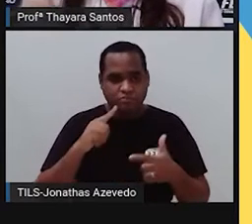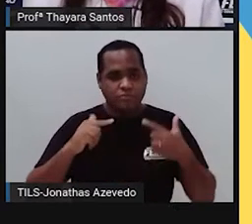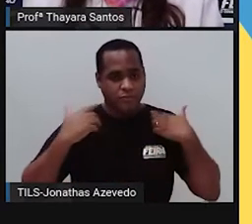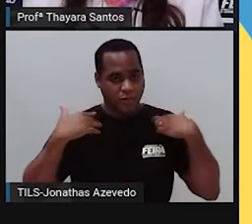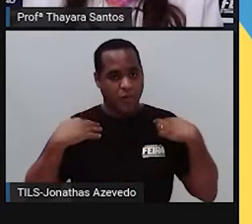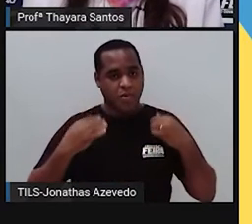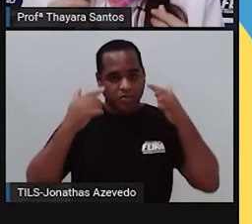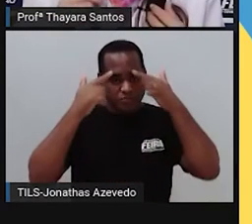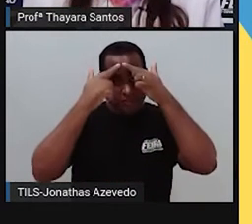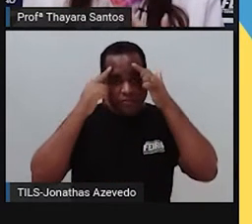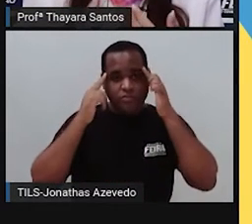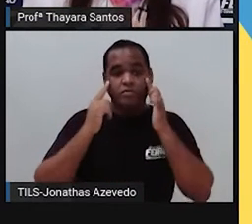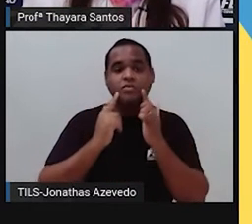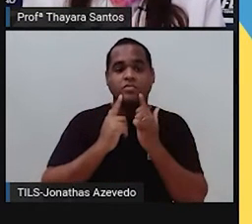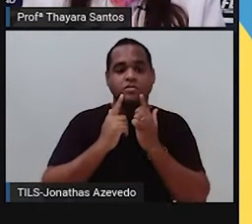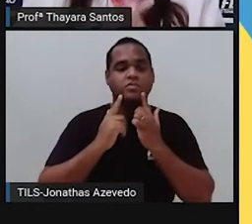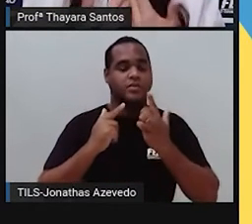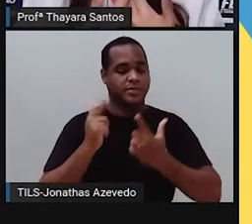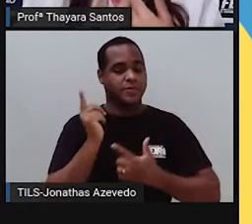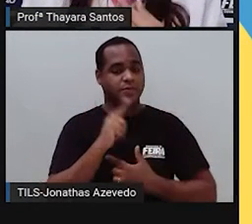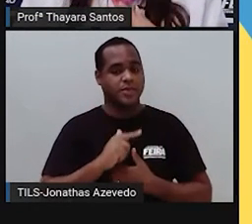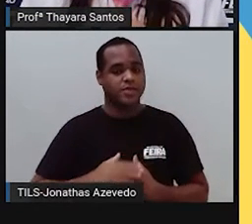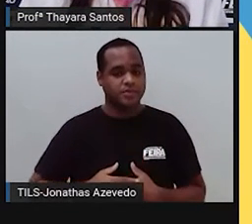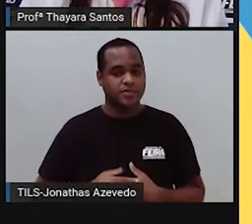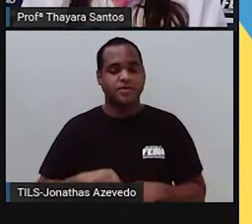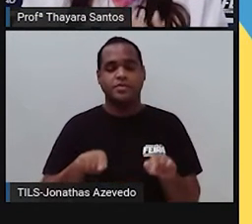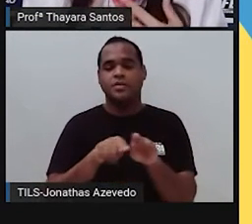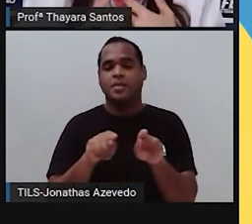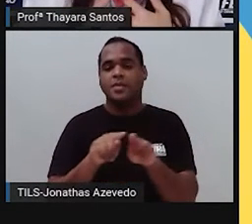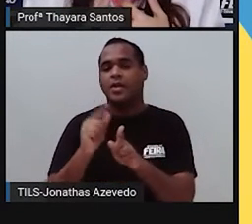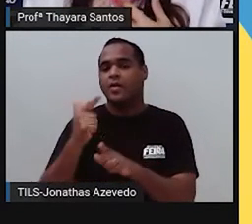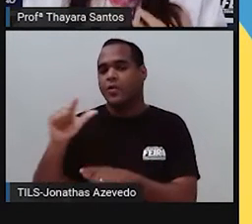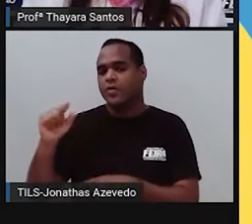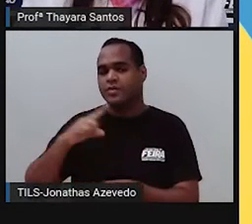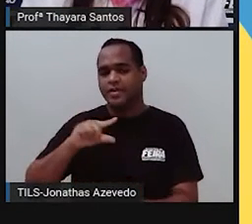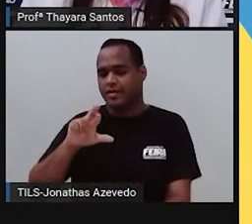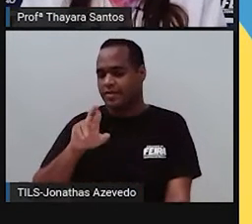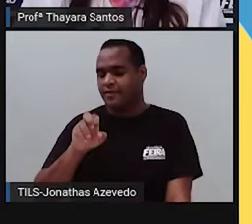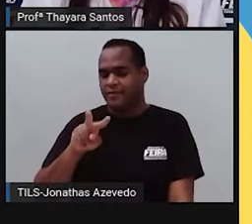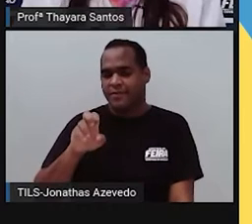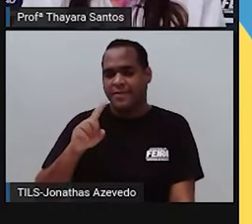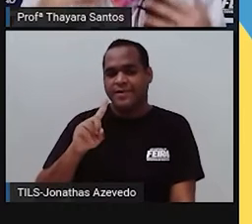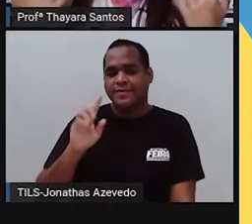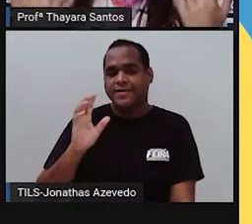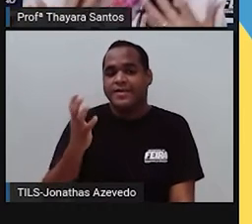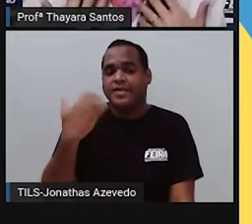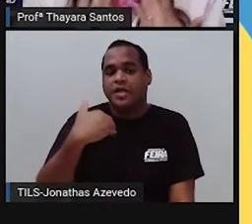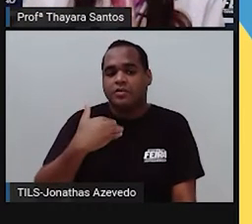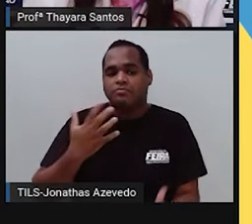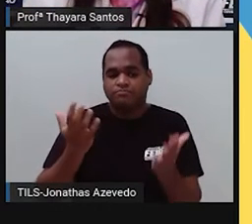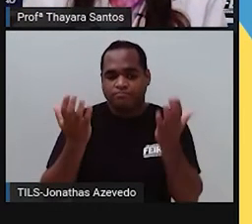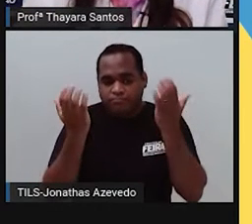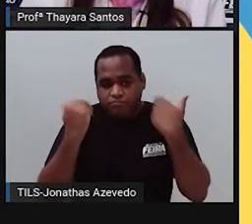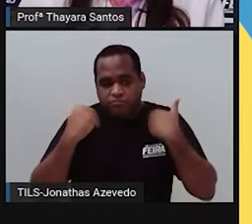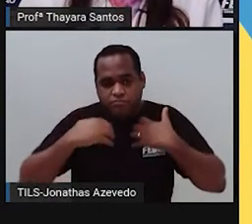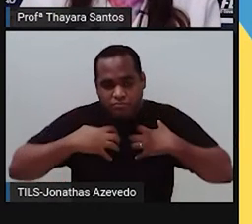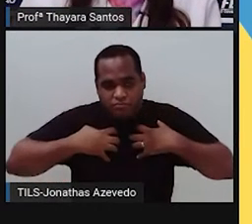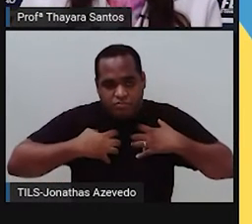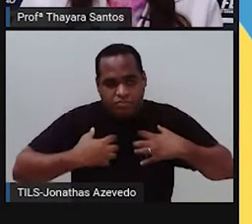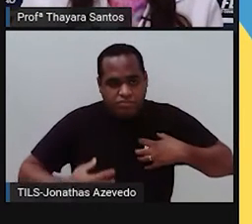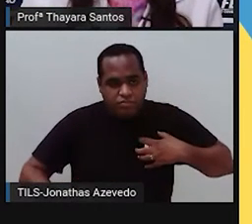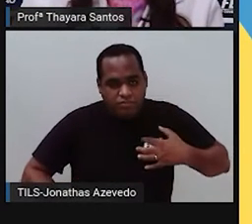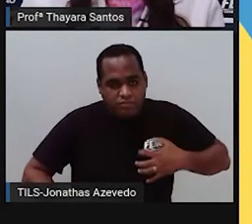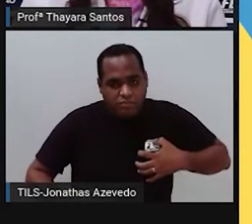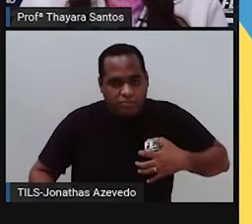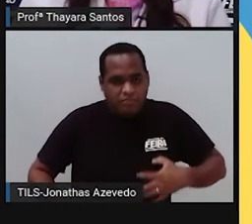E a gente tem o tecido epitelial de revestimento dos nossos órgãos internos, das nossas mucosas. Como